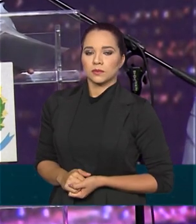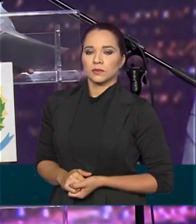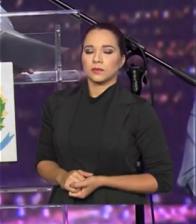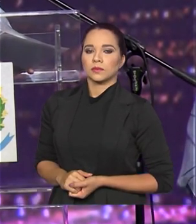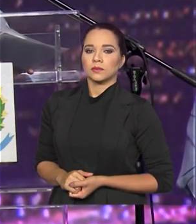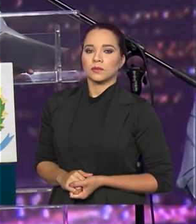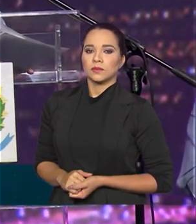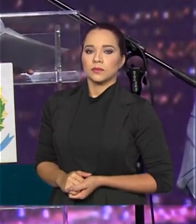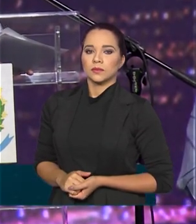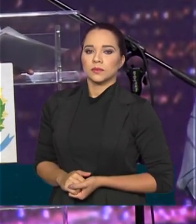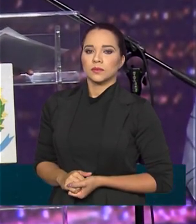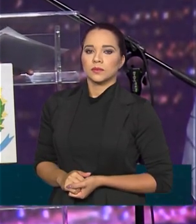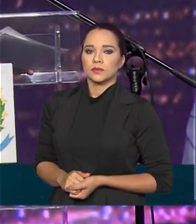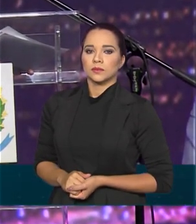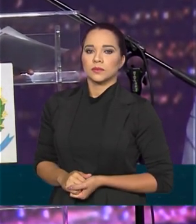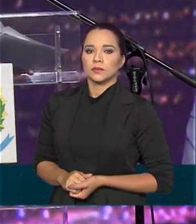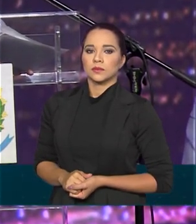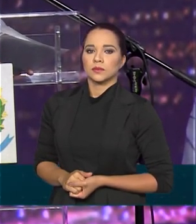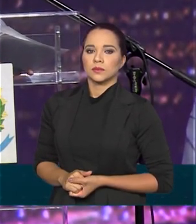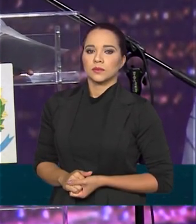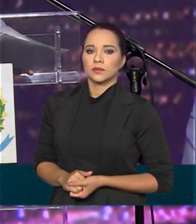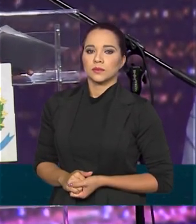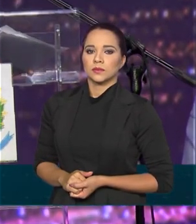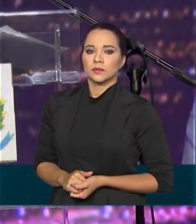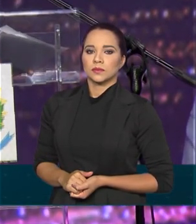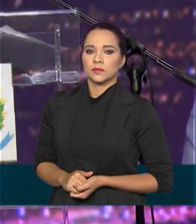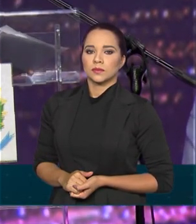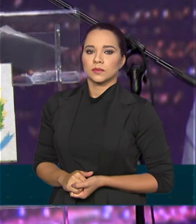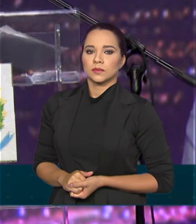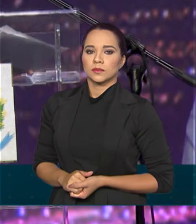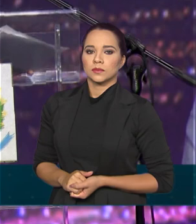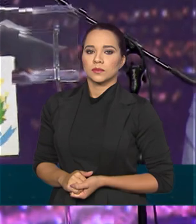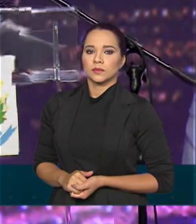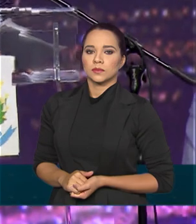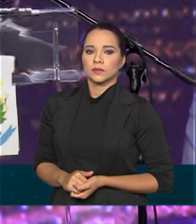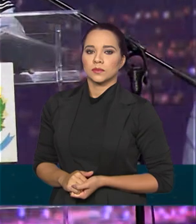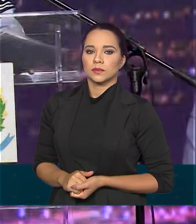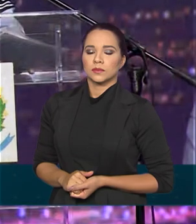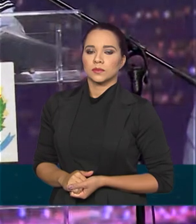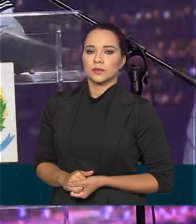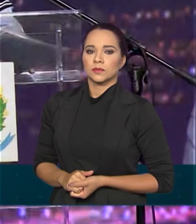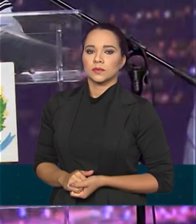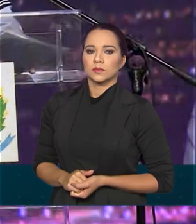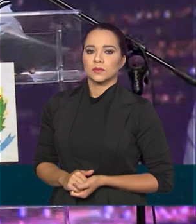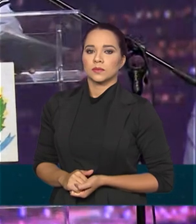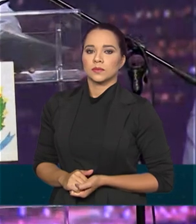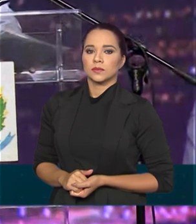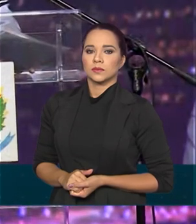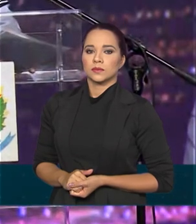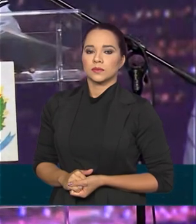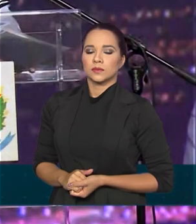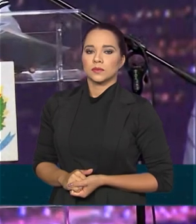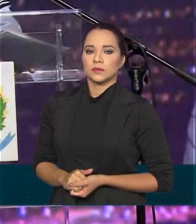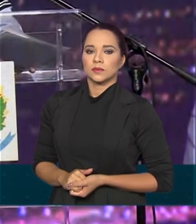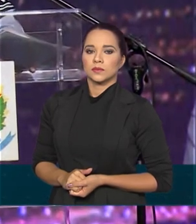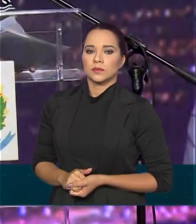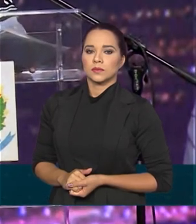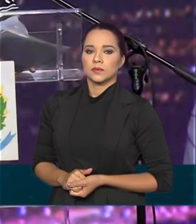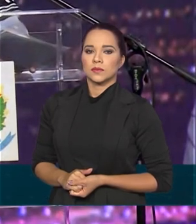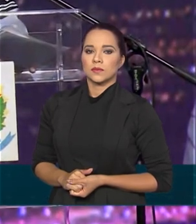somente a partir da vinhaça, que podem atingir, em 2030,